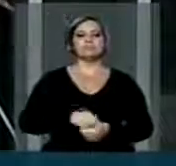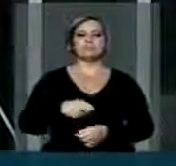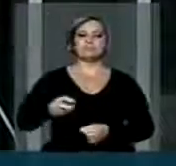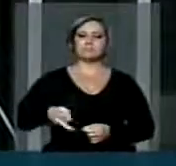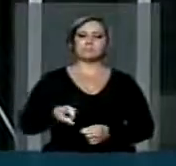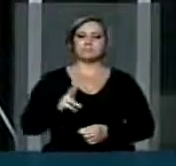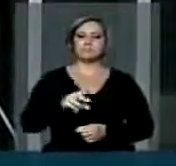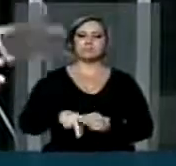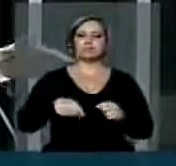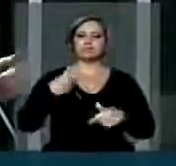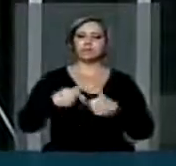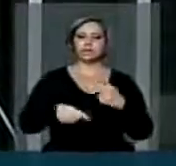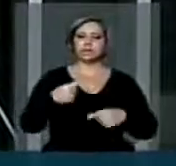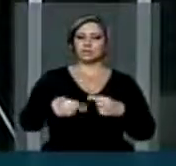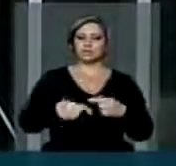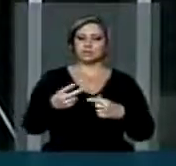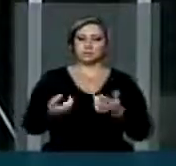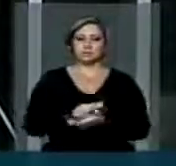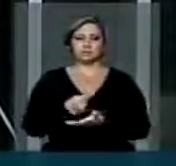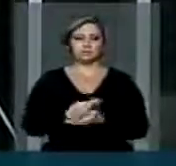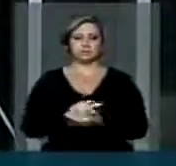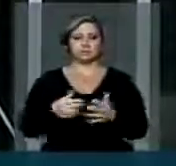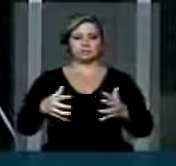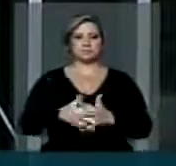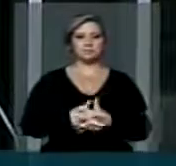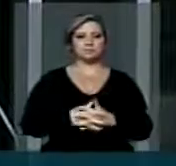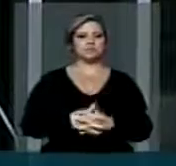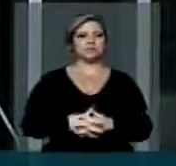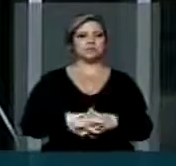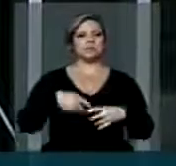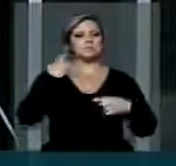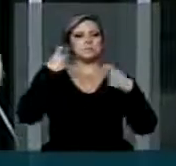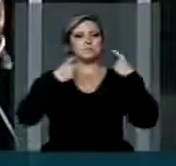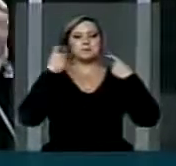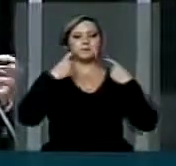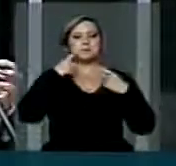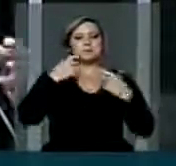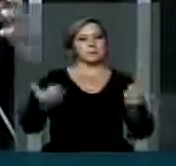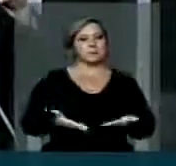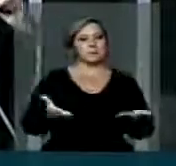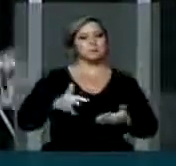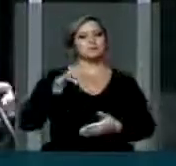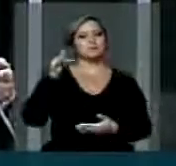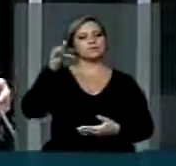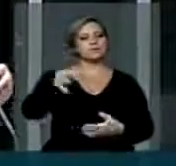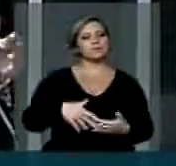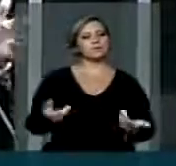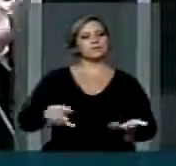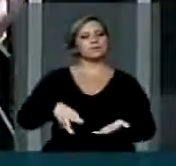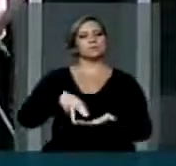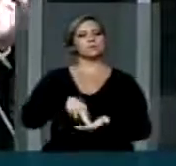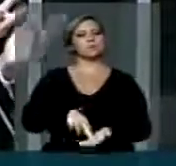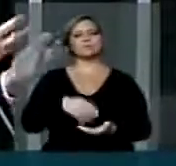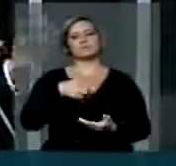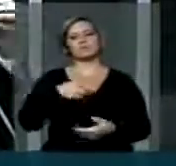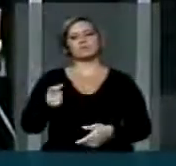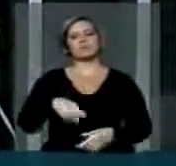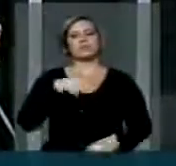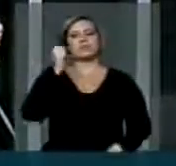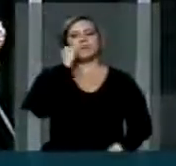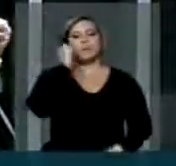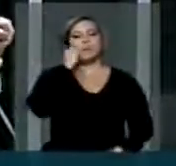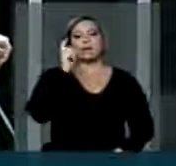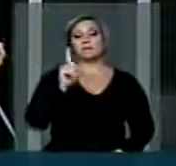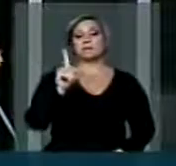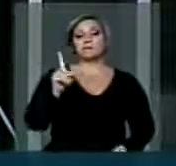continuar essas políticas equivocadas sem nenhuma preocupação com médio e longo prazo. Então é por isso que nós vimos a tribuna dizer que não é a cara de pau